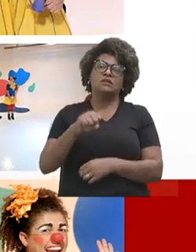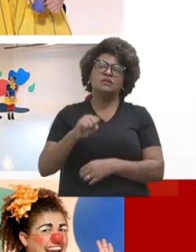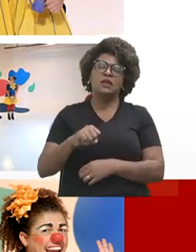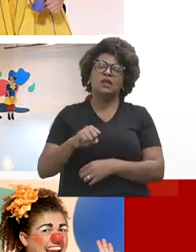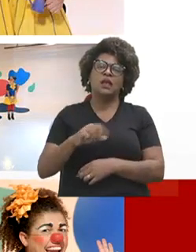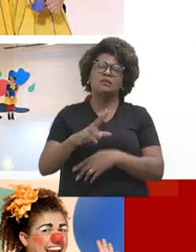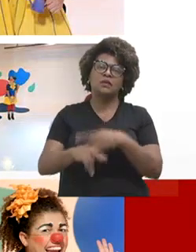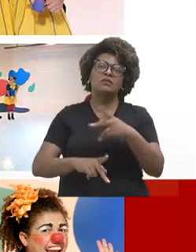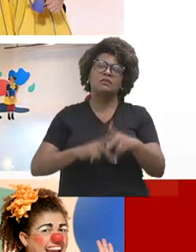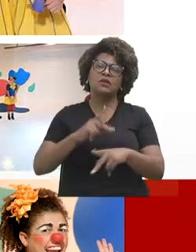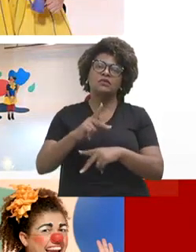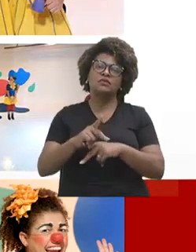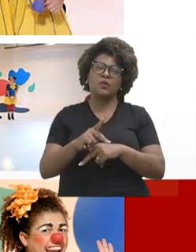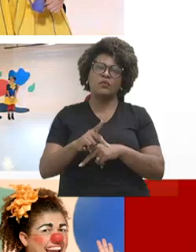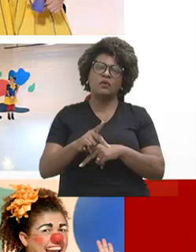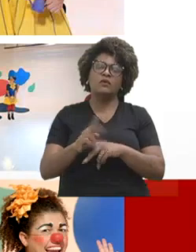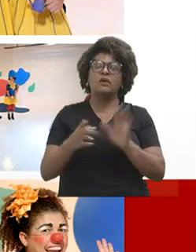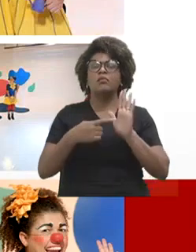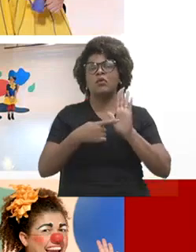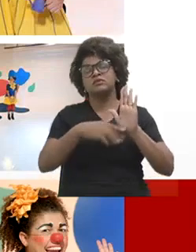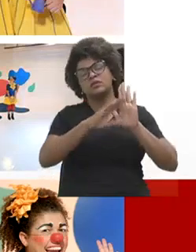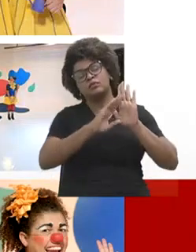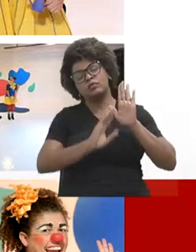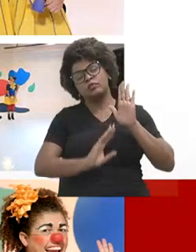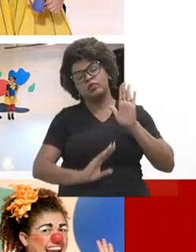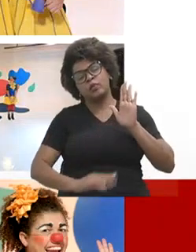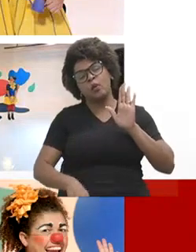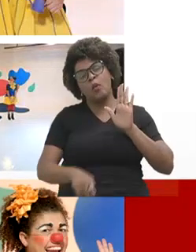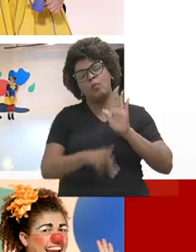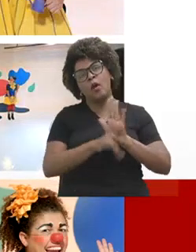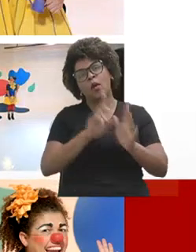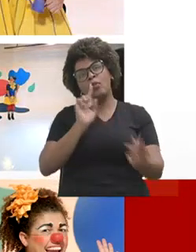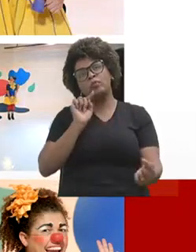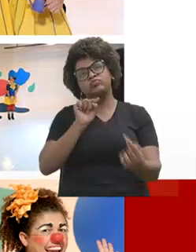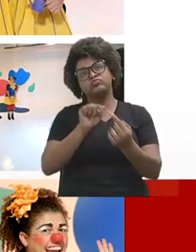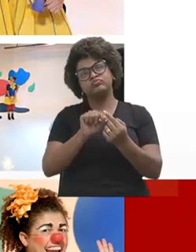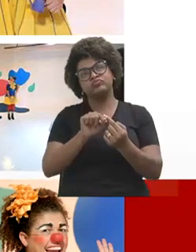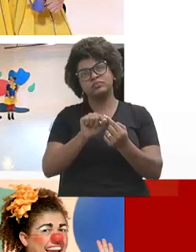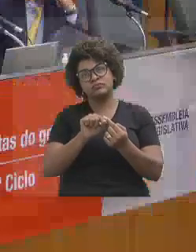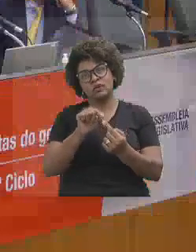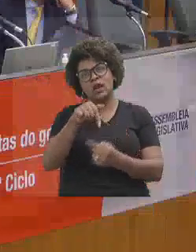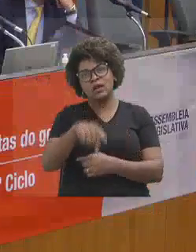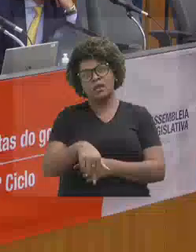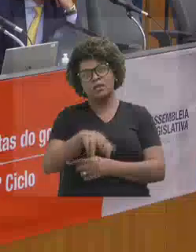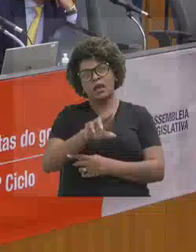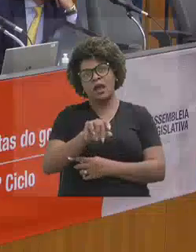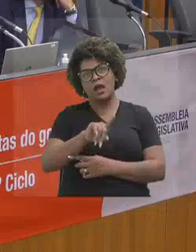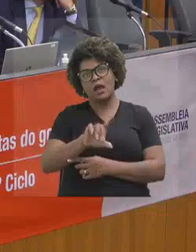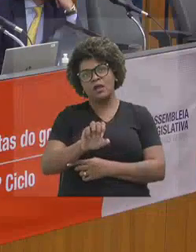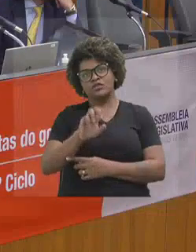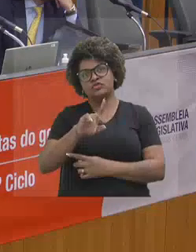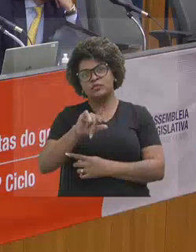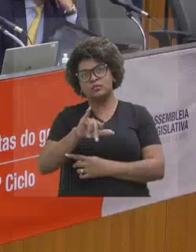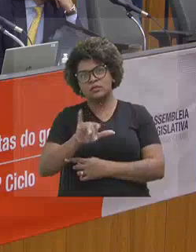público com uma programação qualificada e própria da Rede Minas. estão, inclusive, deve estar no ar aí, não é?